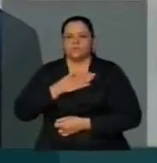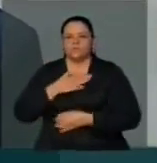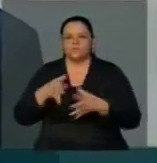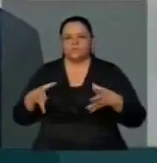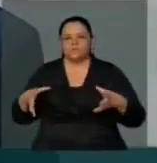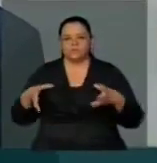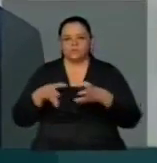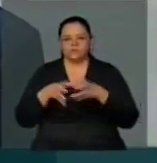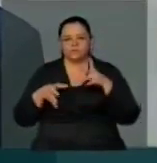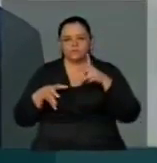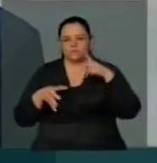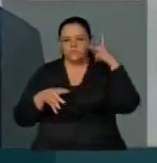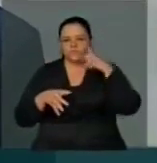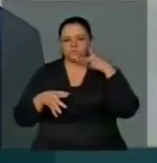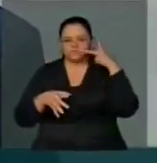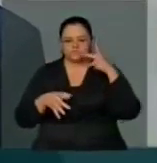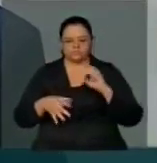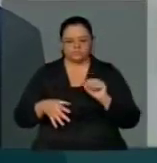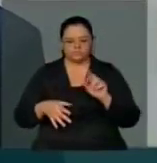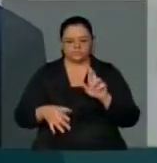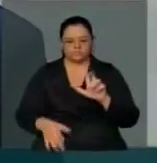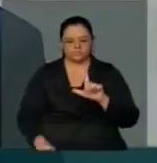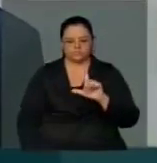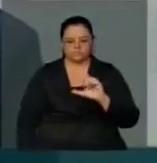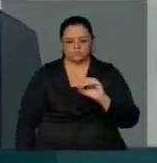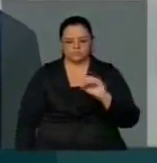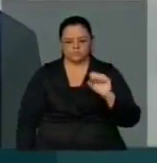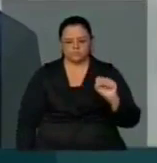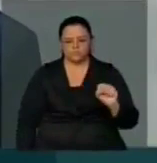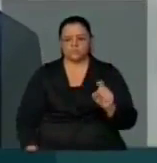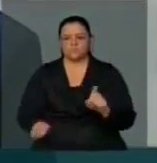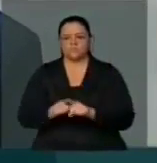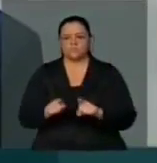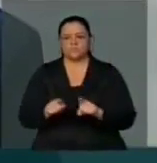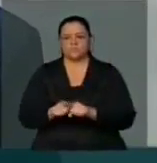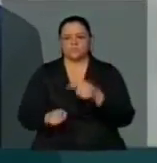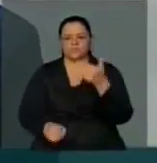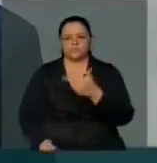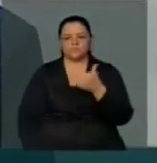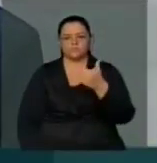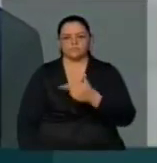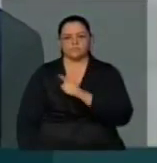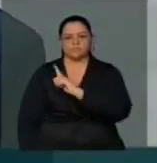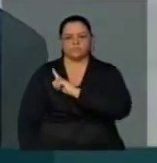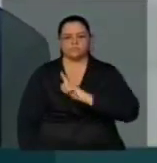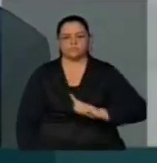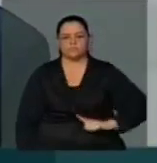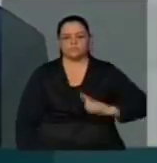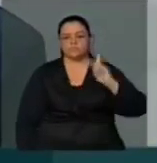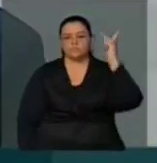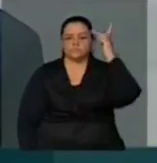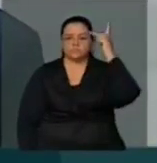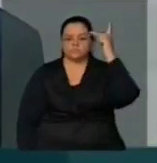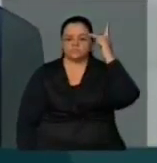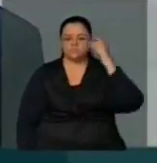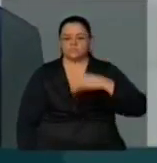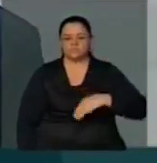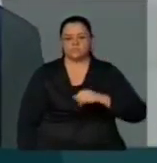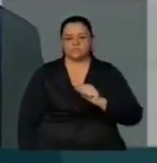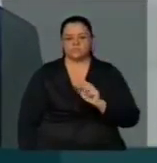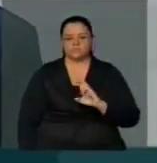estadual Márcio Lacerda, o vice-governador de São Paulo, também o Márcio França,